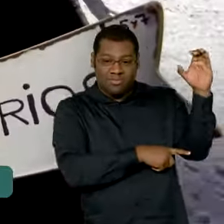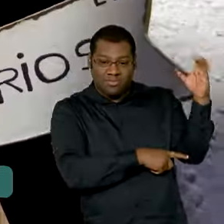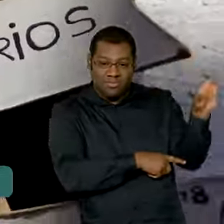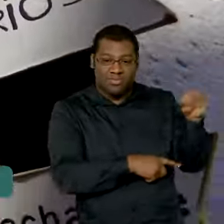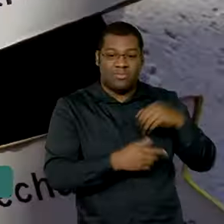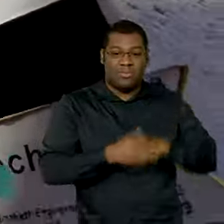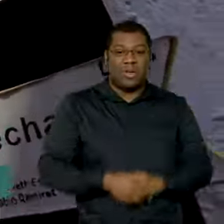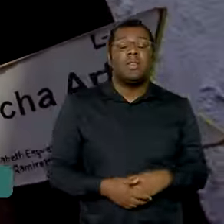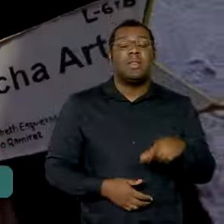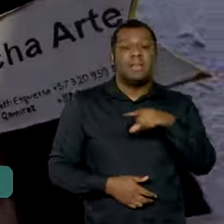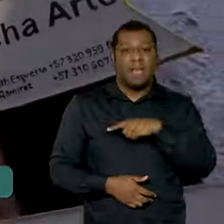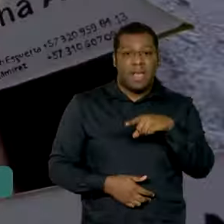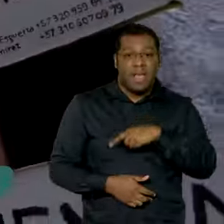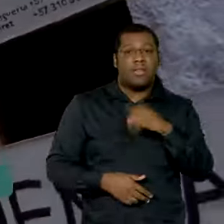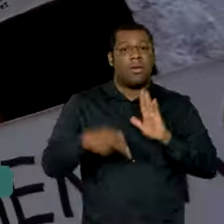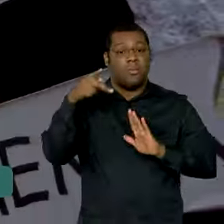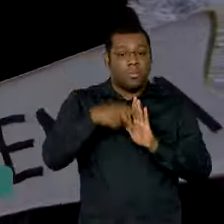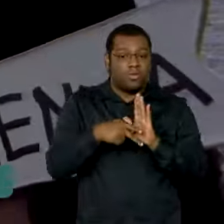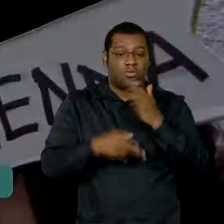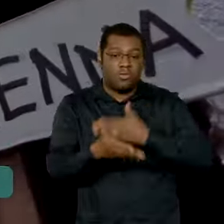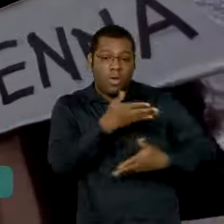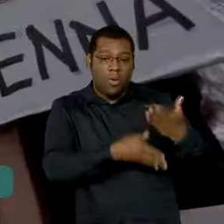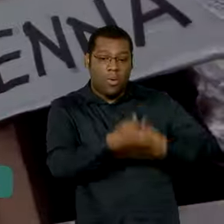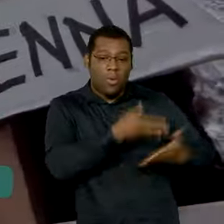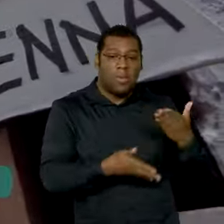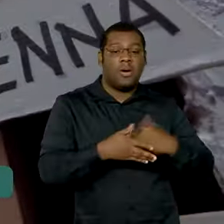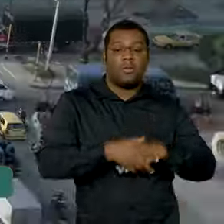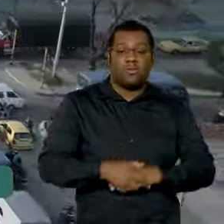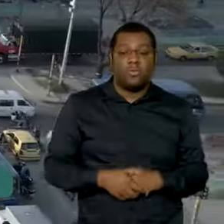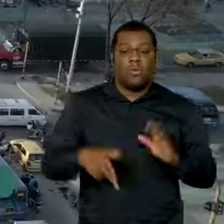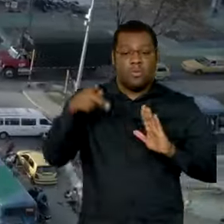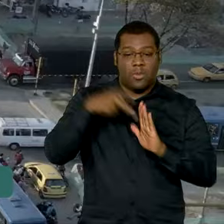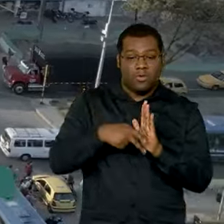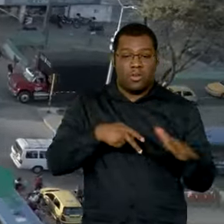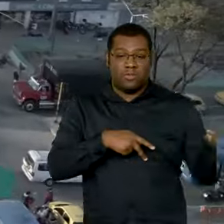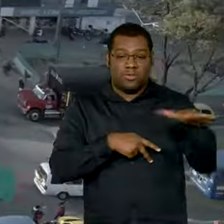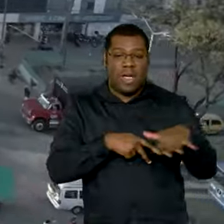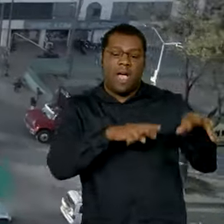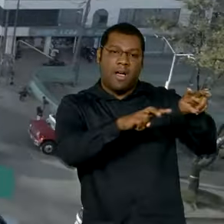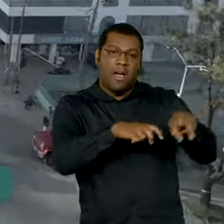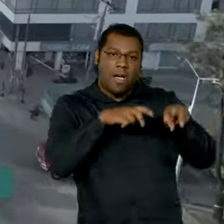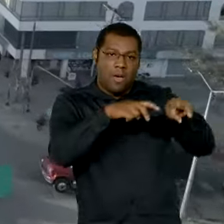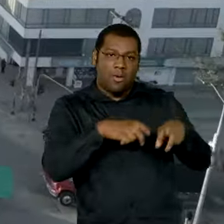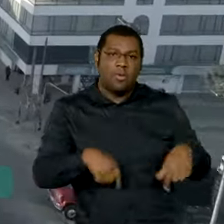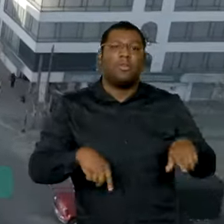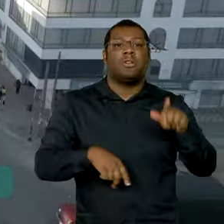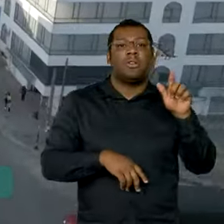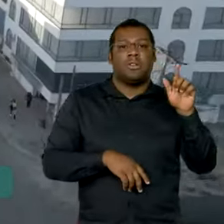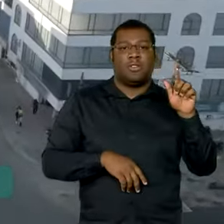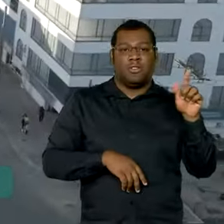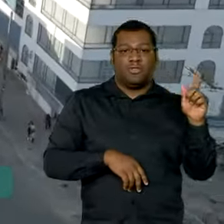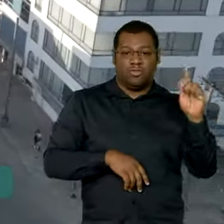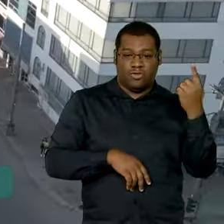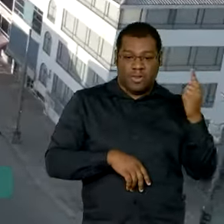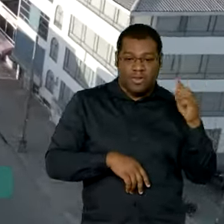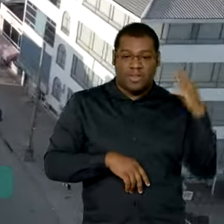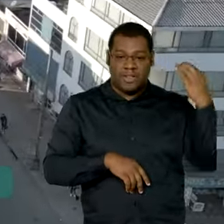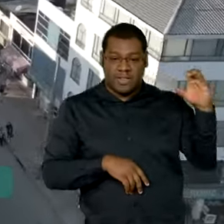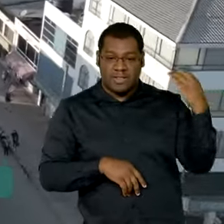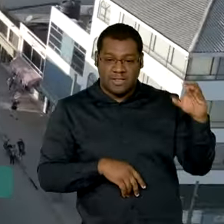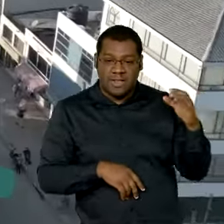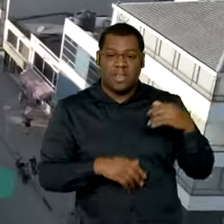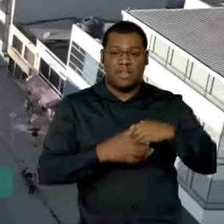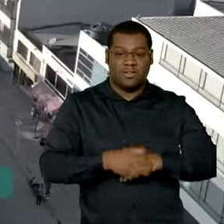atual programa da cooperação bilateral contempla projetos nos setores de agricultura, geossciências, desenvolvimento